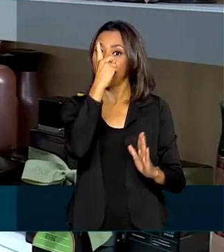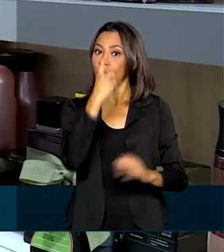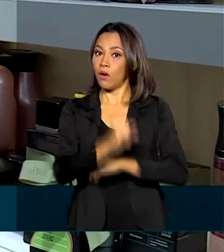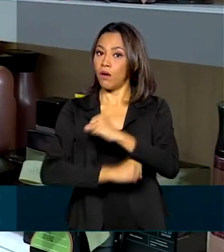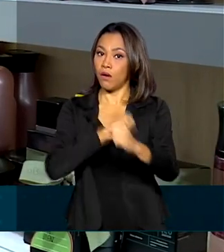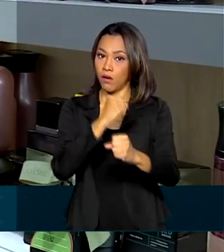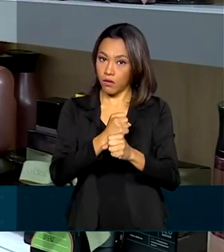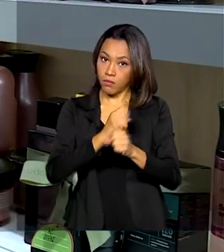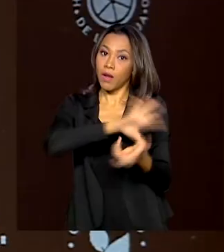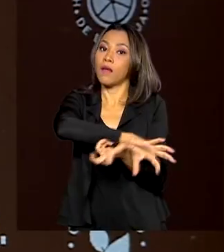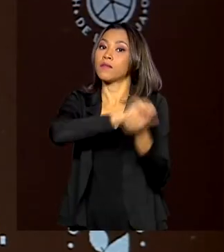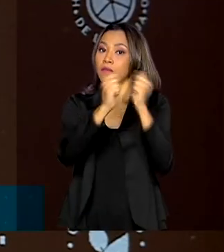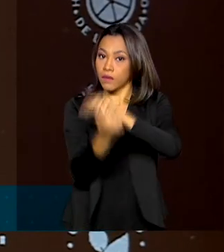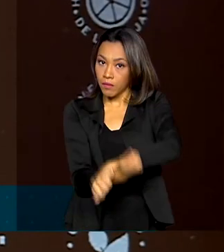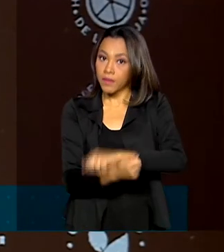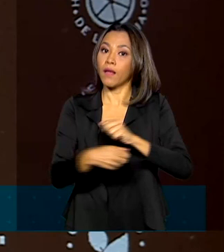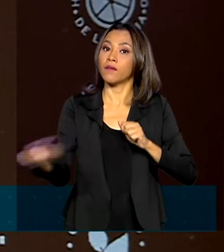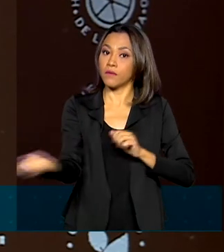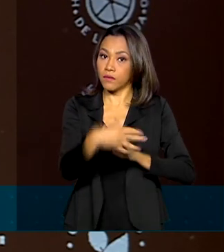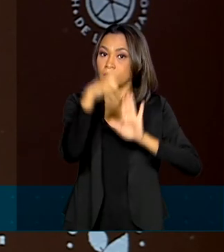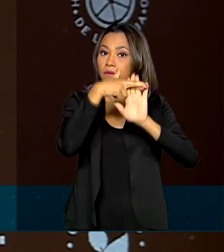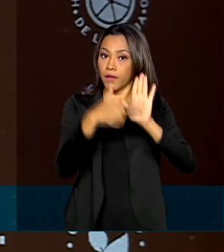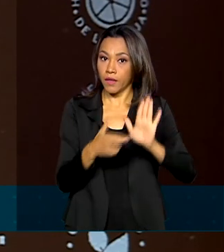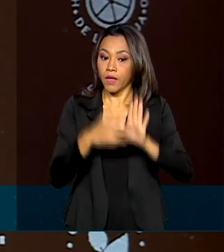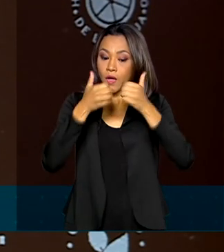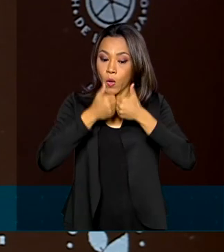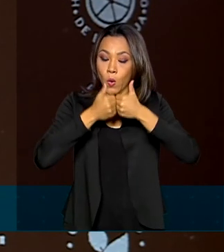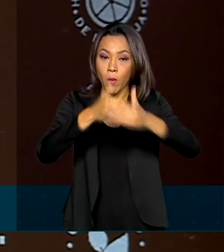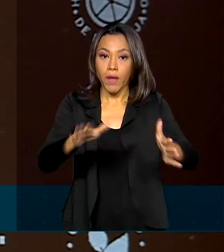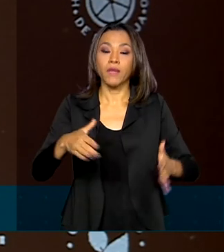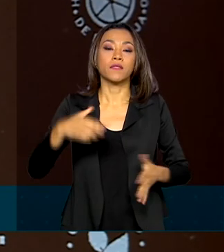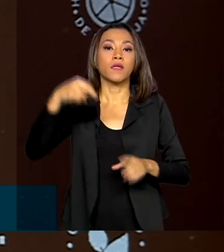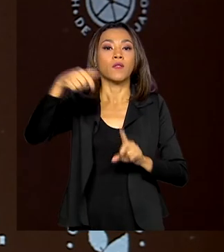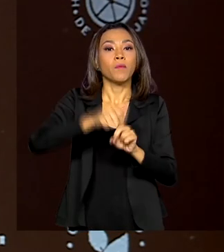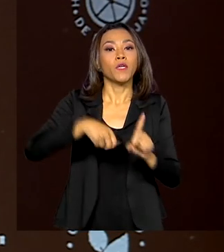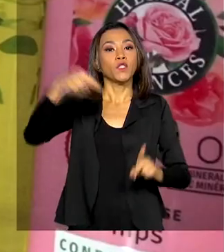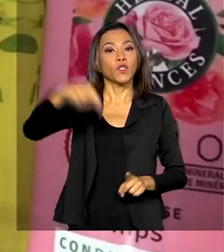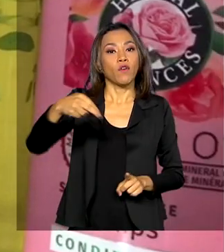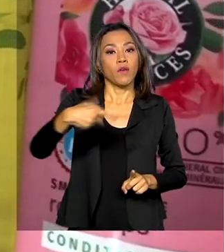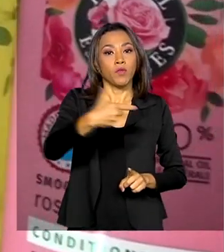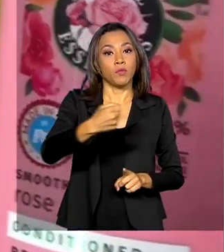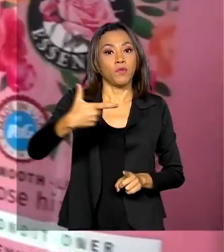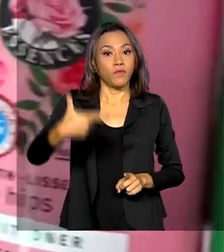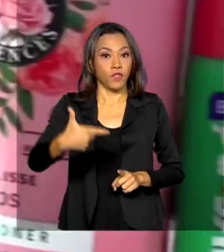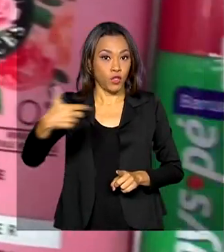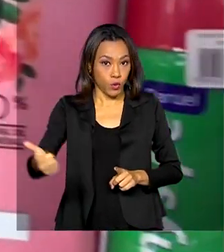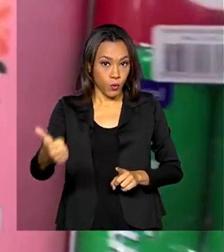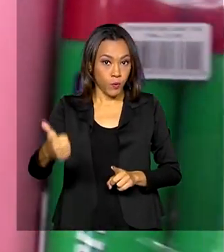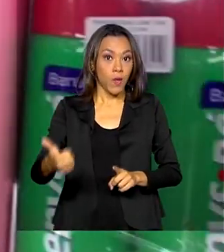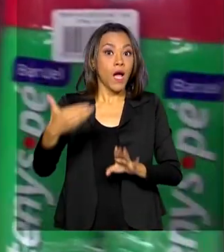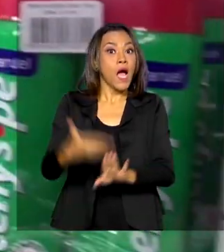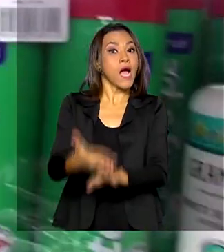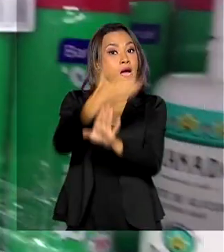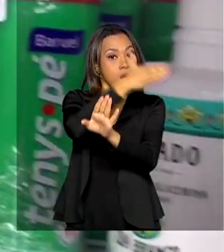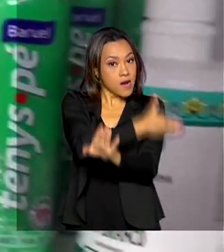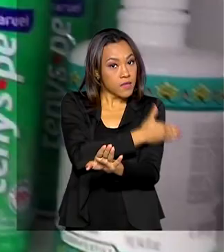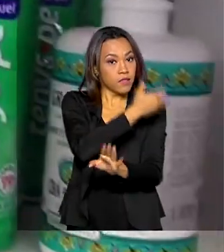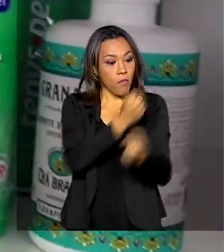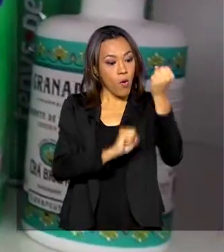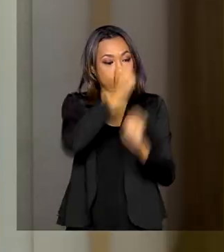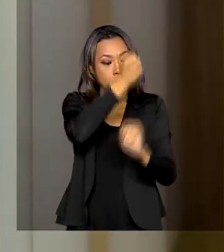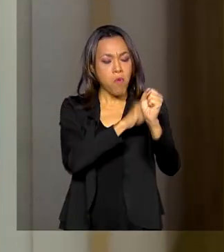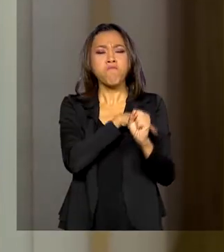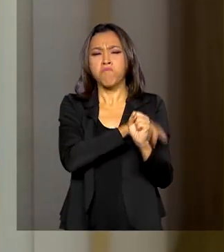começam a valer em novembro de 2021. Os produtos fabricados antes dessa data poderão ser